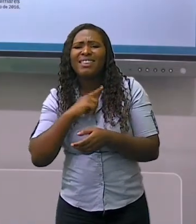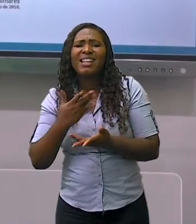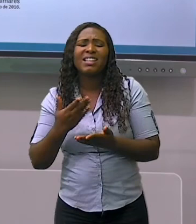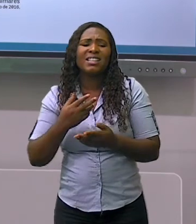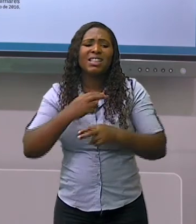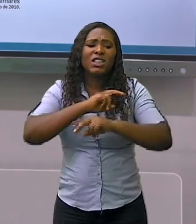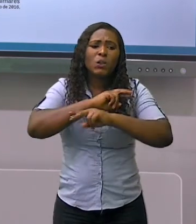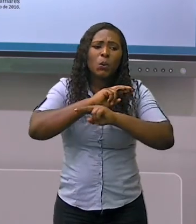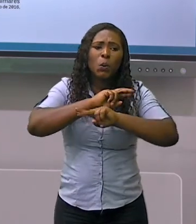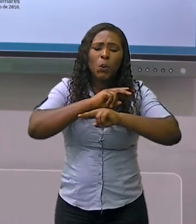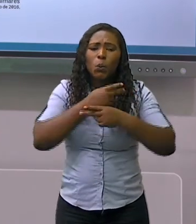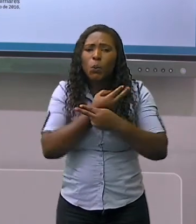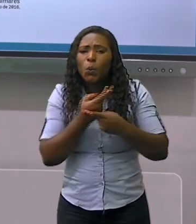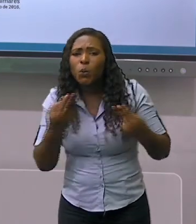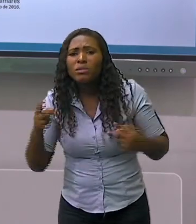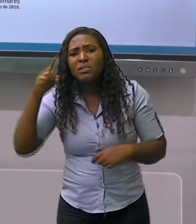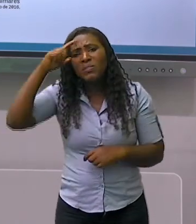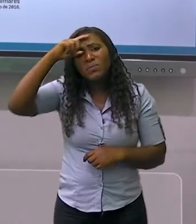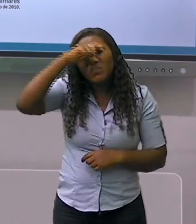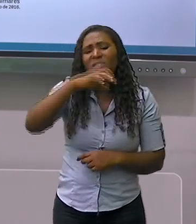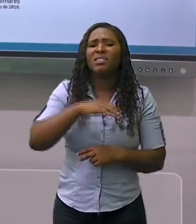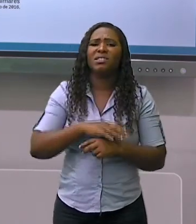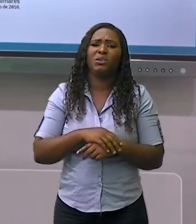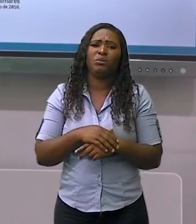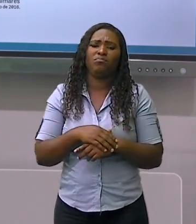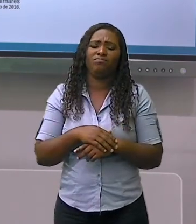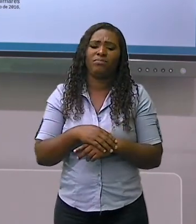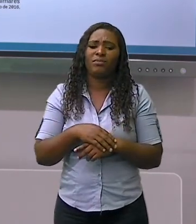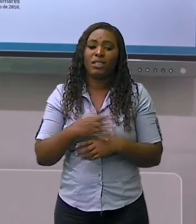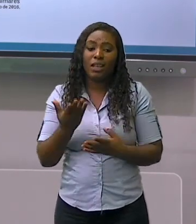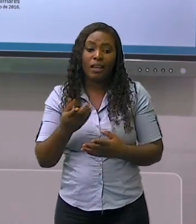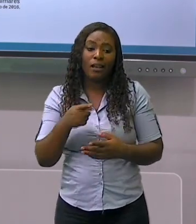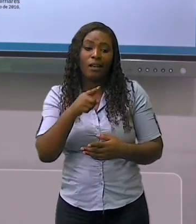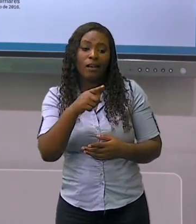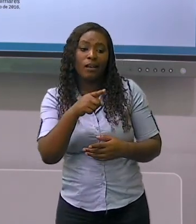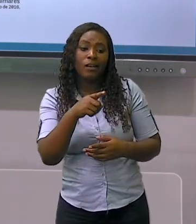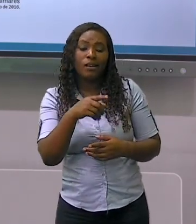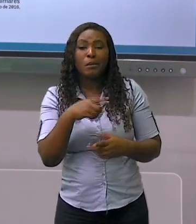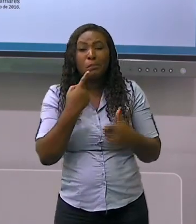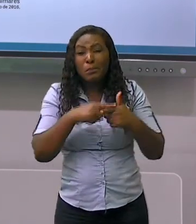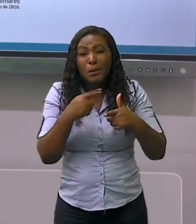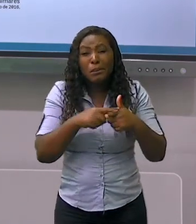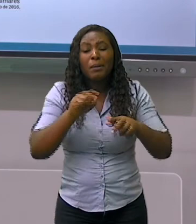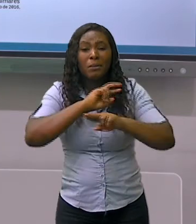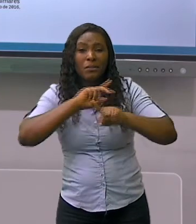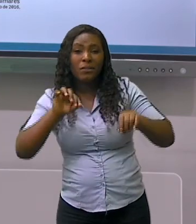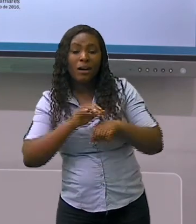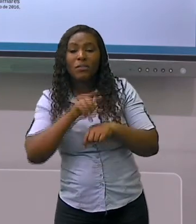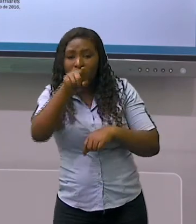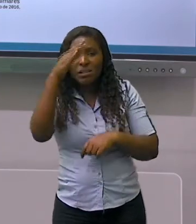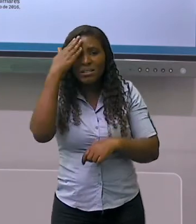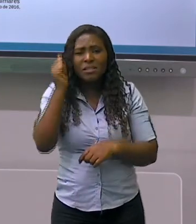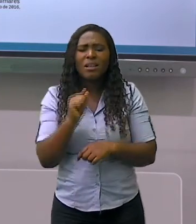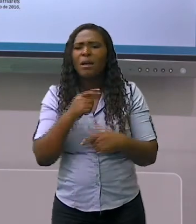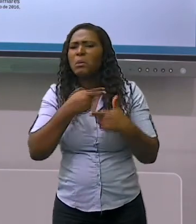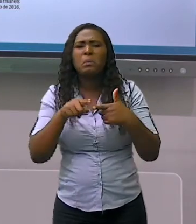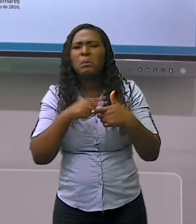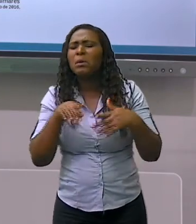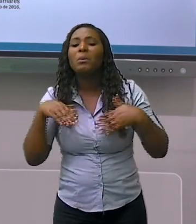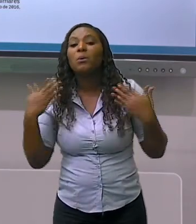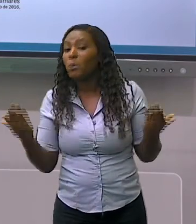povos quilombolas existem. E você sabe, sabe me dizer quais são estes desafios?